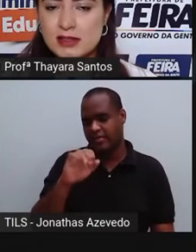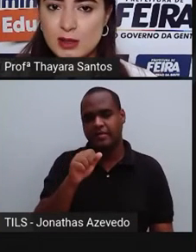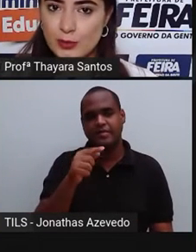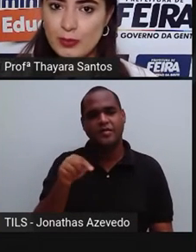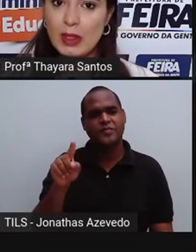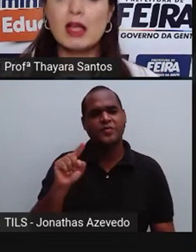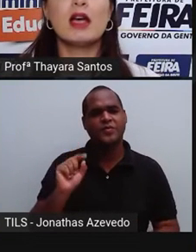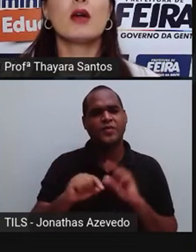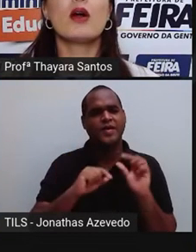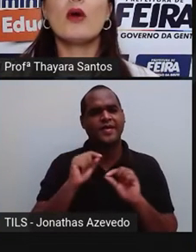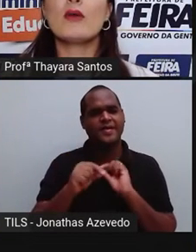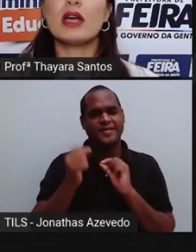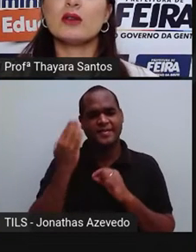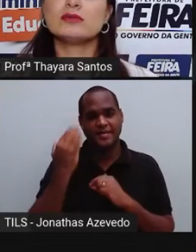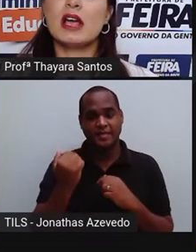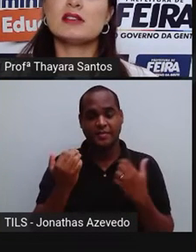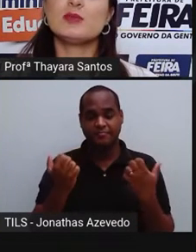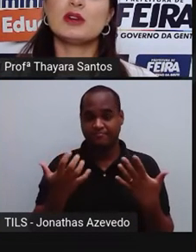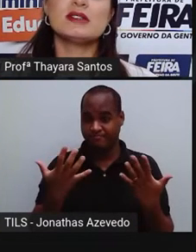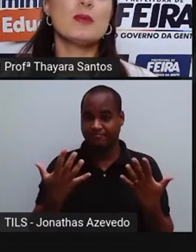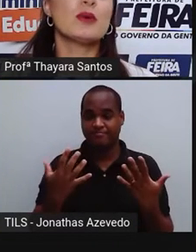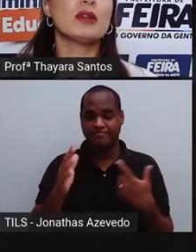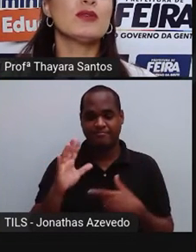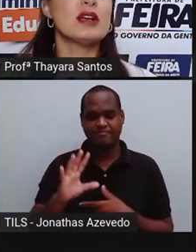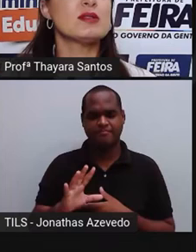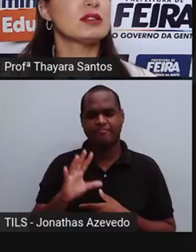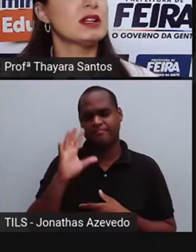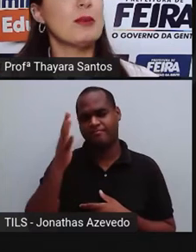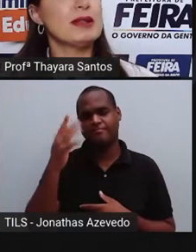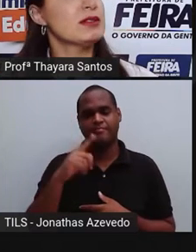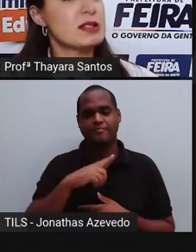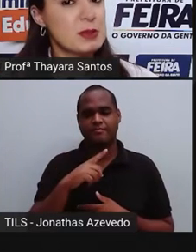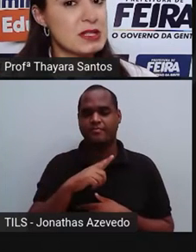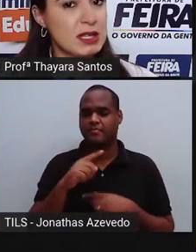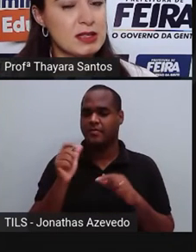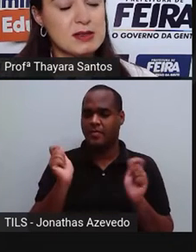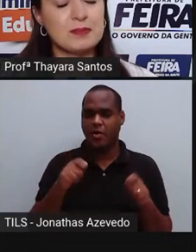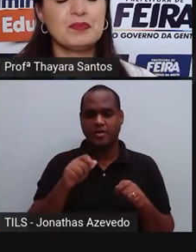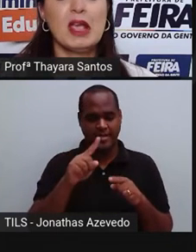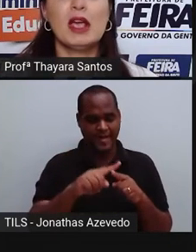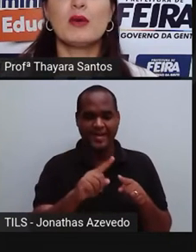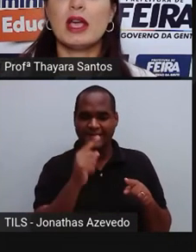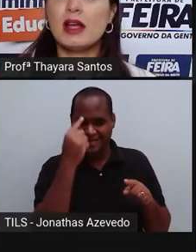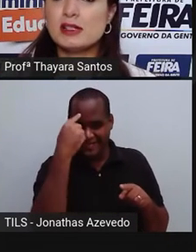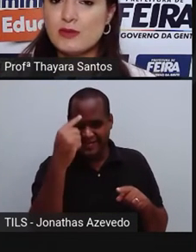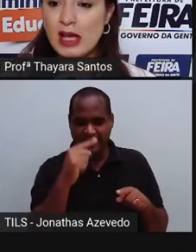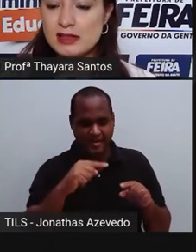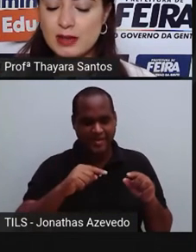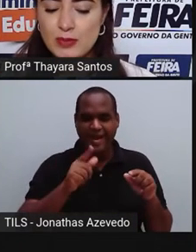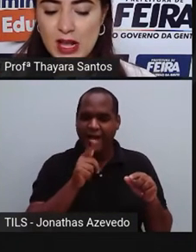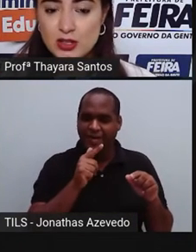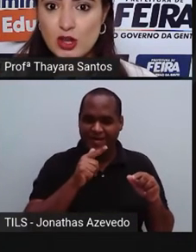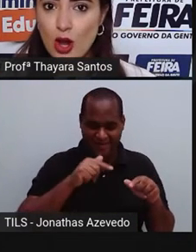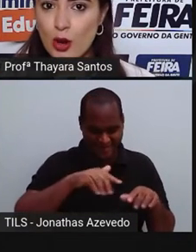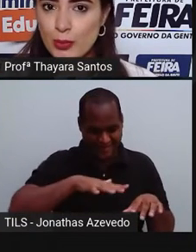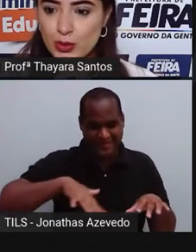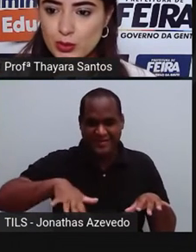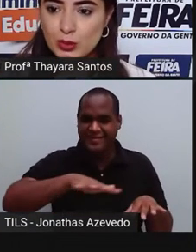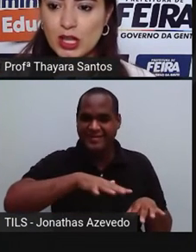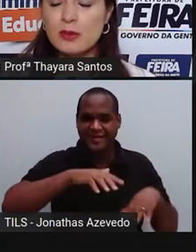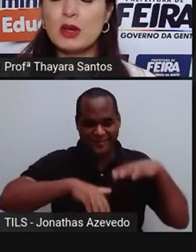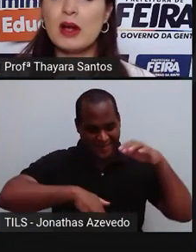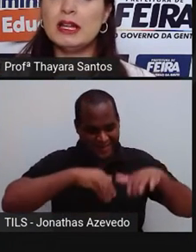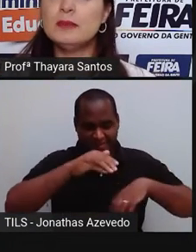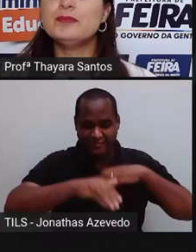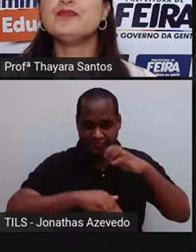decantação? É o que acontece, por exemplo, quando fazem o tratamento das piscinas. O é que eles fazem? Eles jogam um